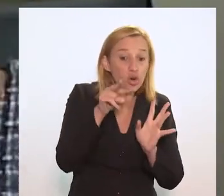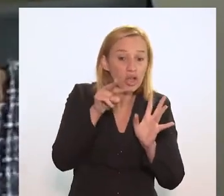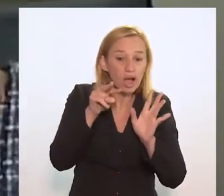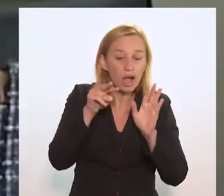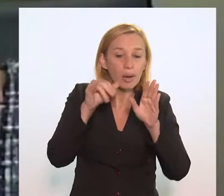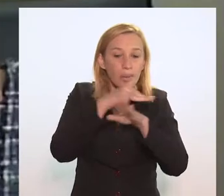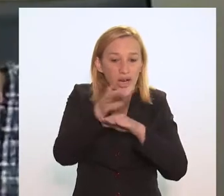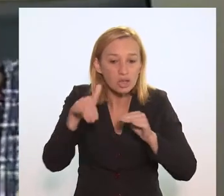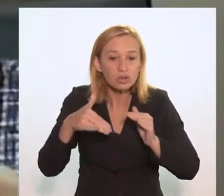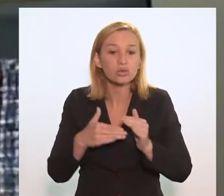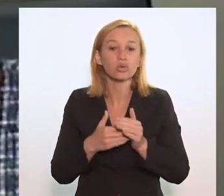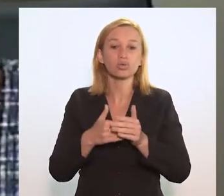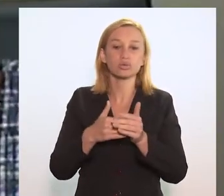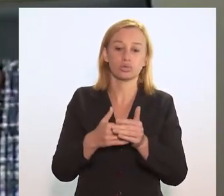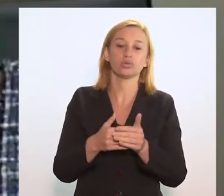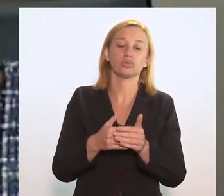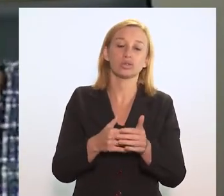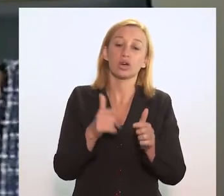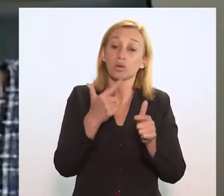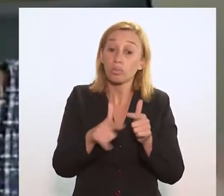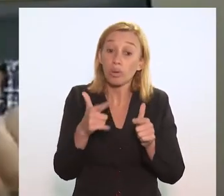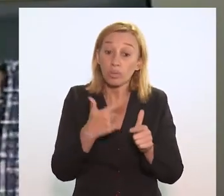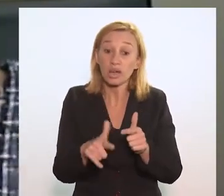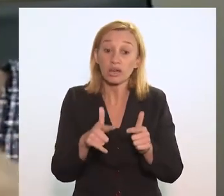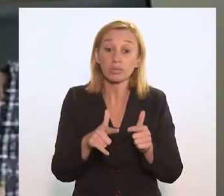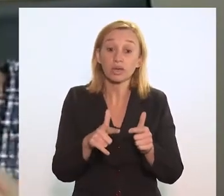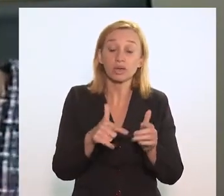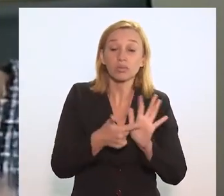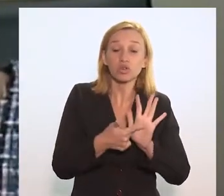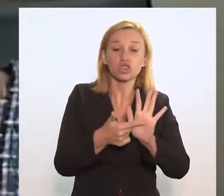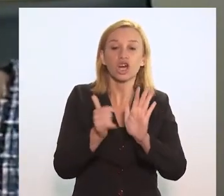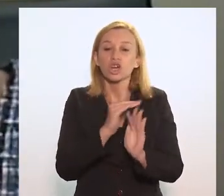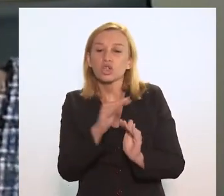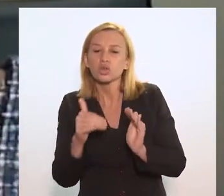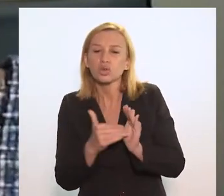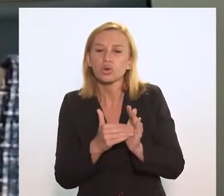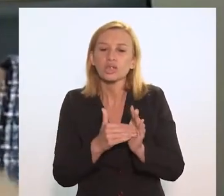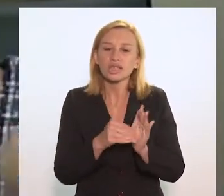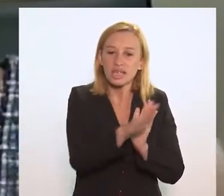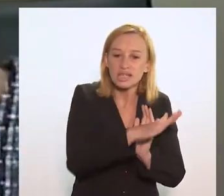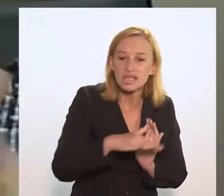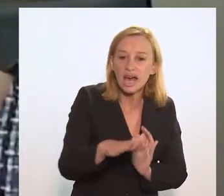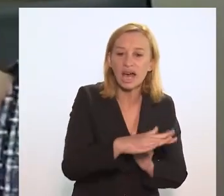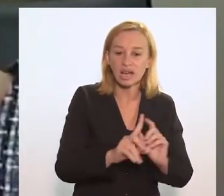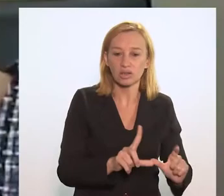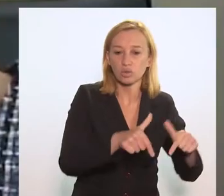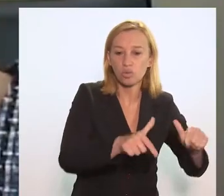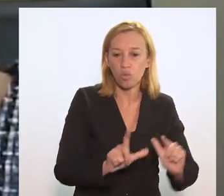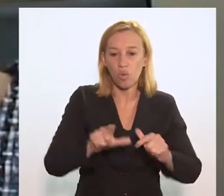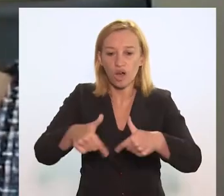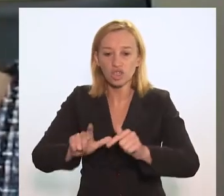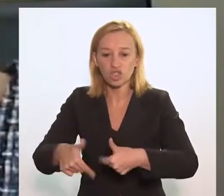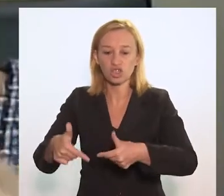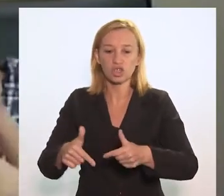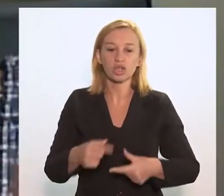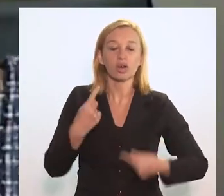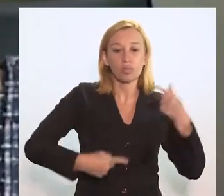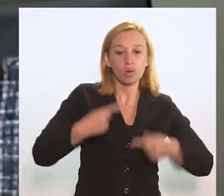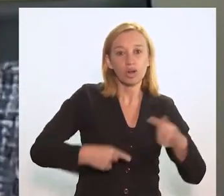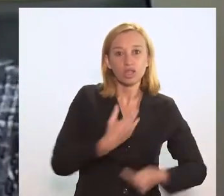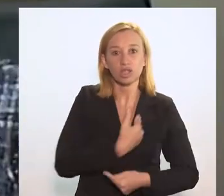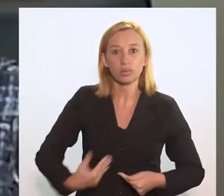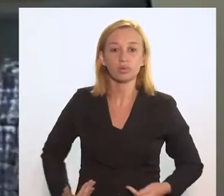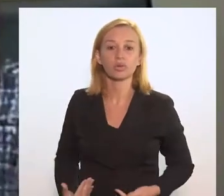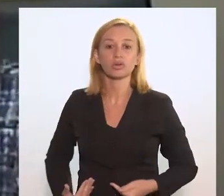orgânico para esse problema e trazer todas essas áreas de atuação da política pública